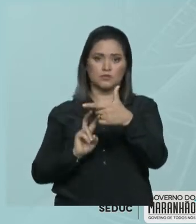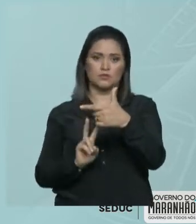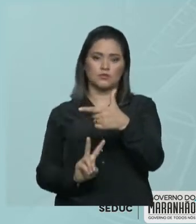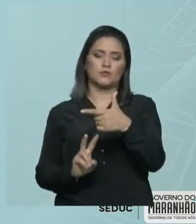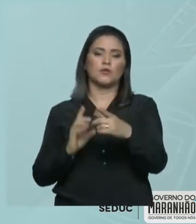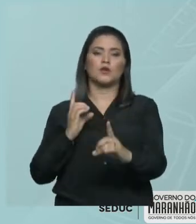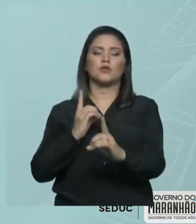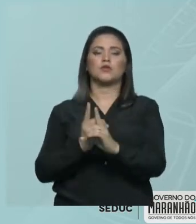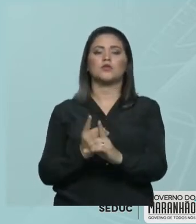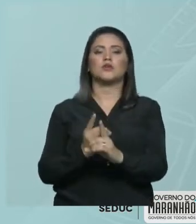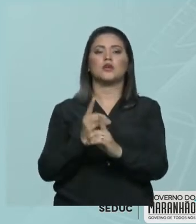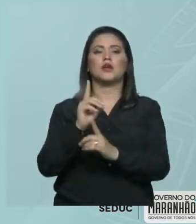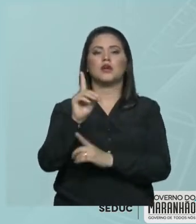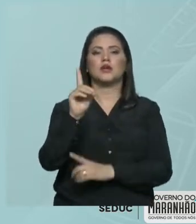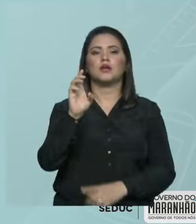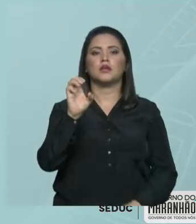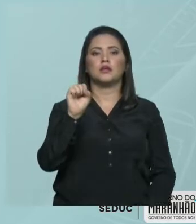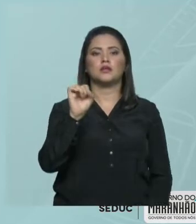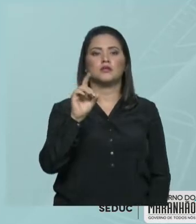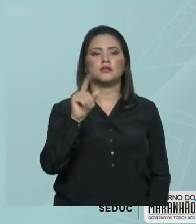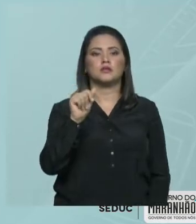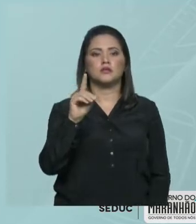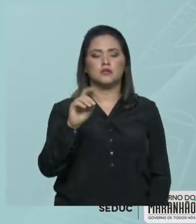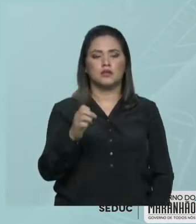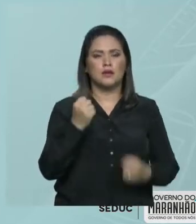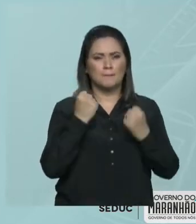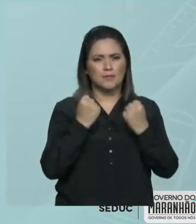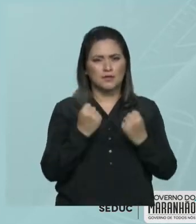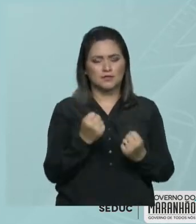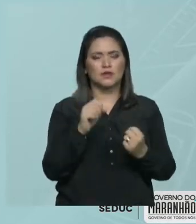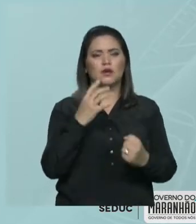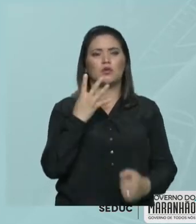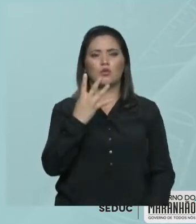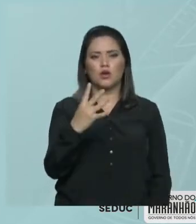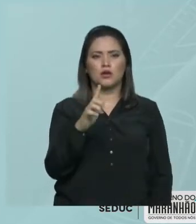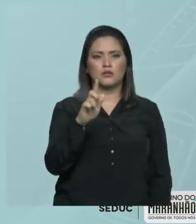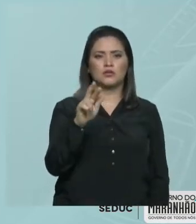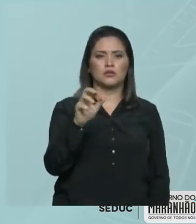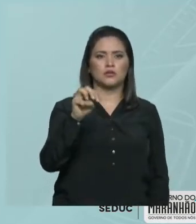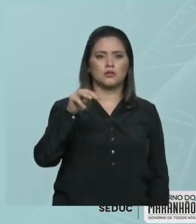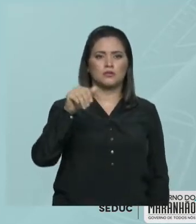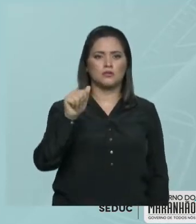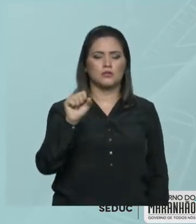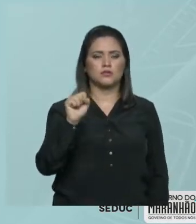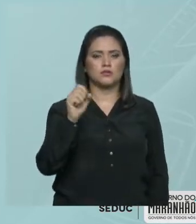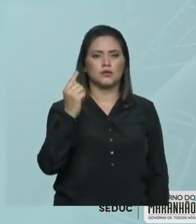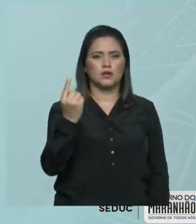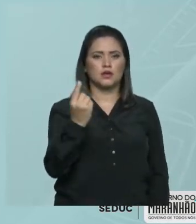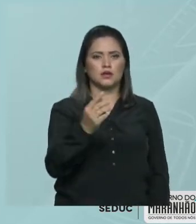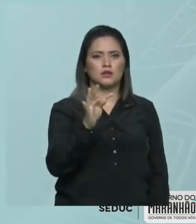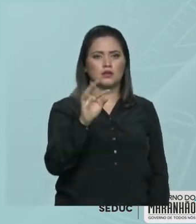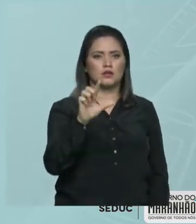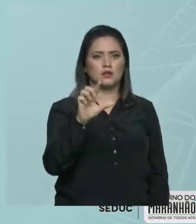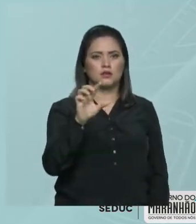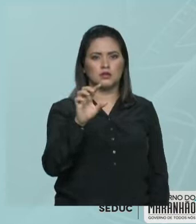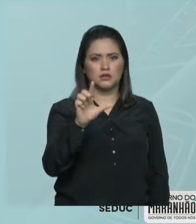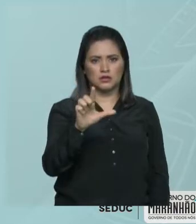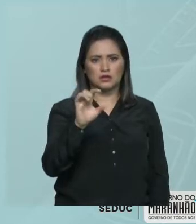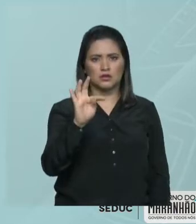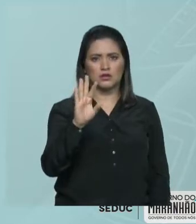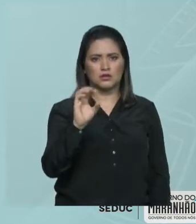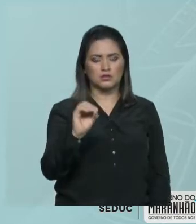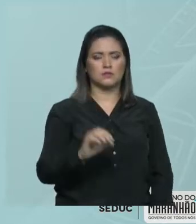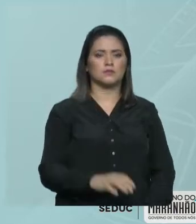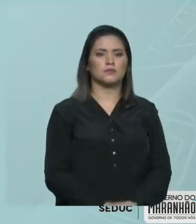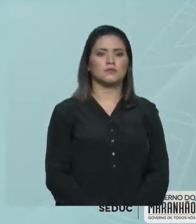densidade de 4 gramas por litro. Ok? Uma informação importante é a densidade da água. A densidade da água é